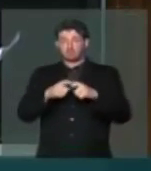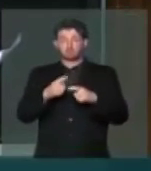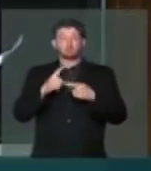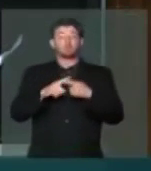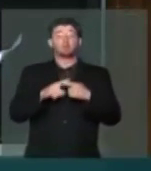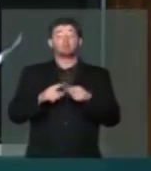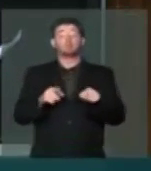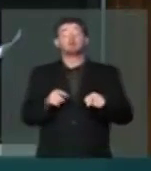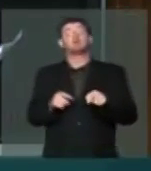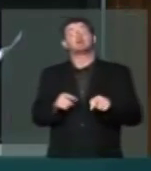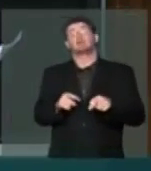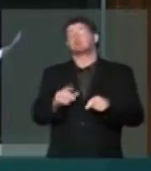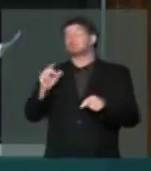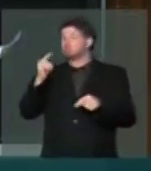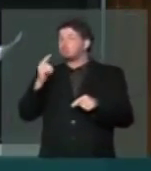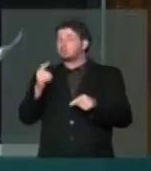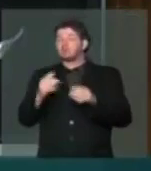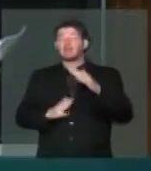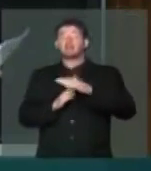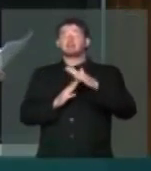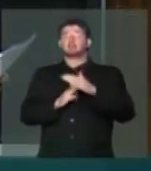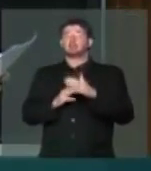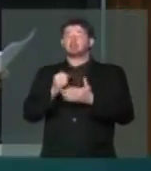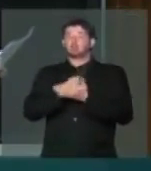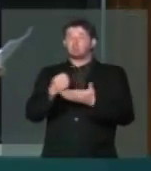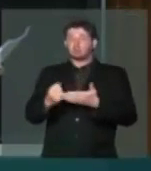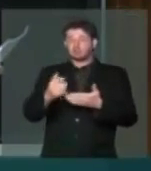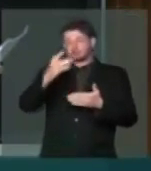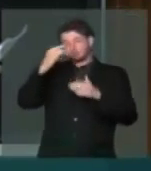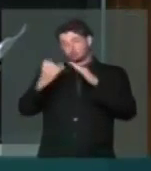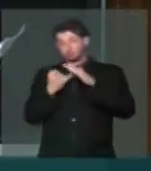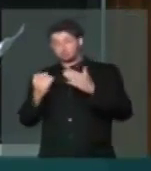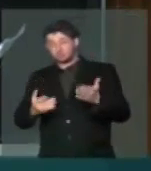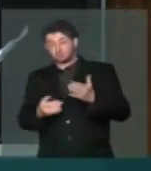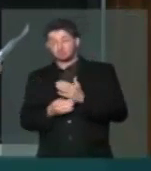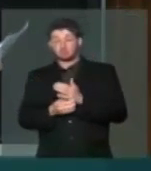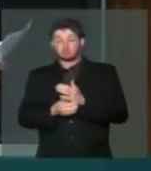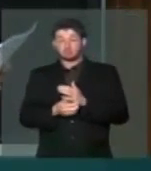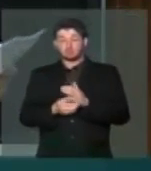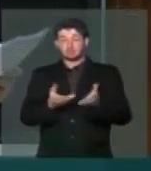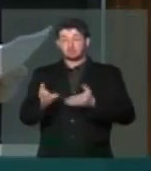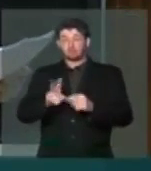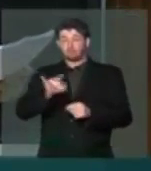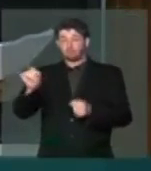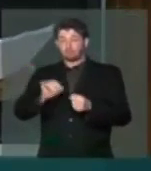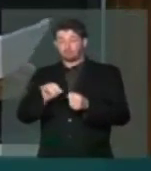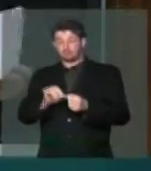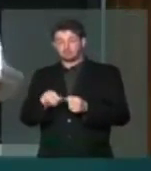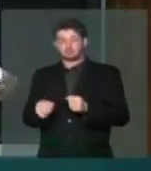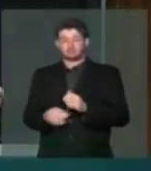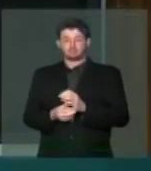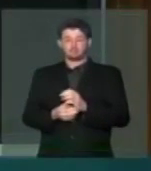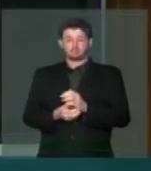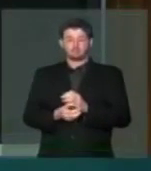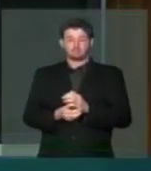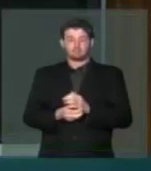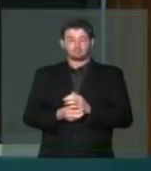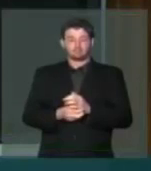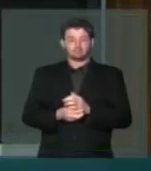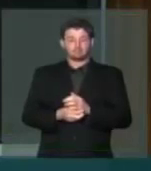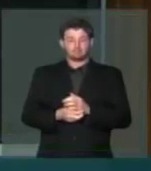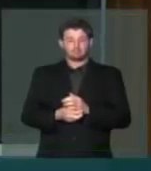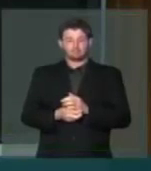medida não prevê sucientemente limitações na contratação de entidades que prestarão os serviços de perícia médica. Presidente,